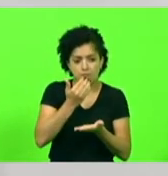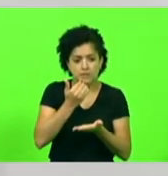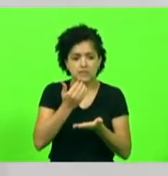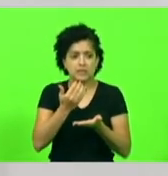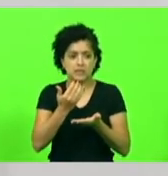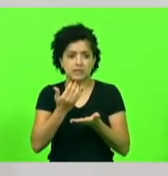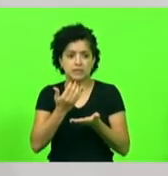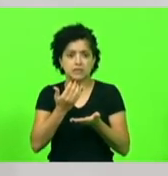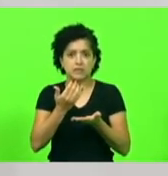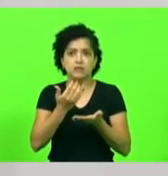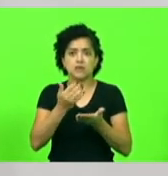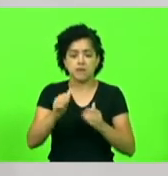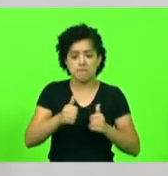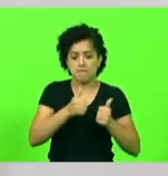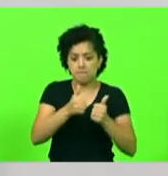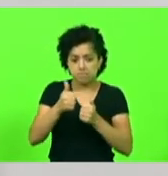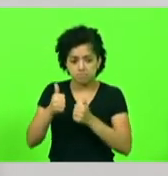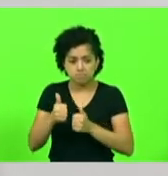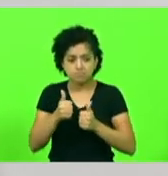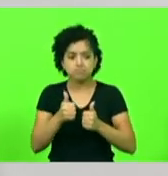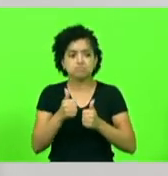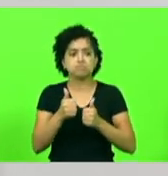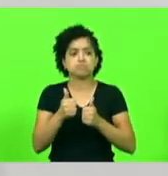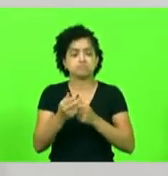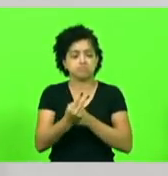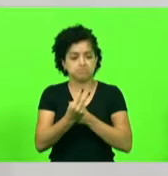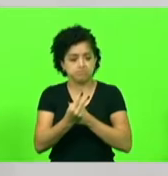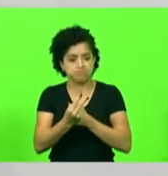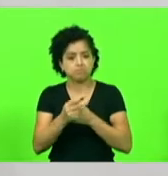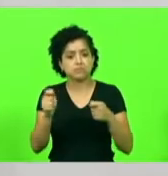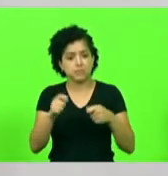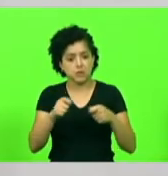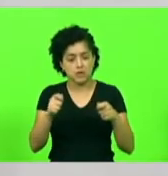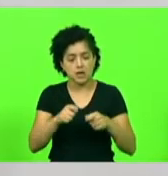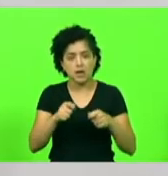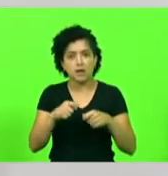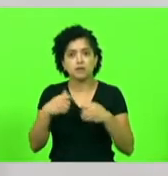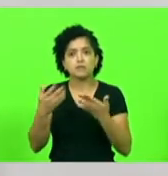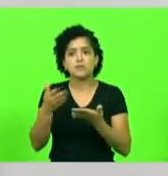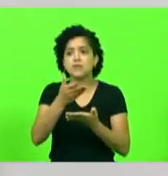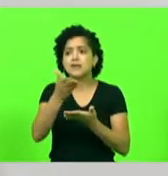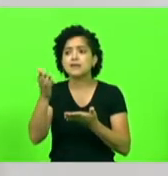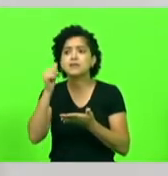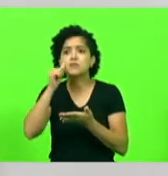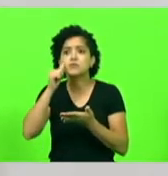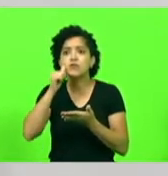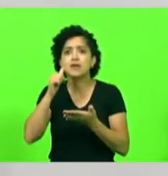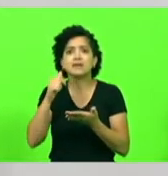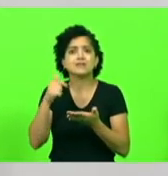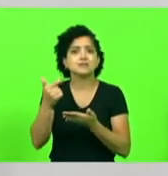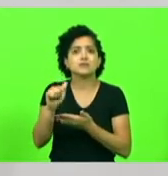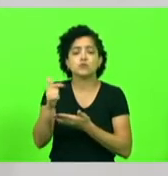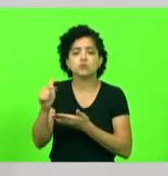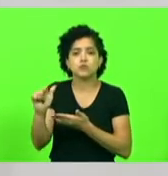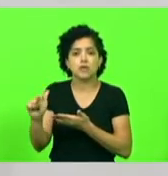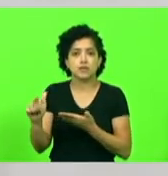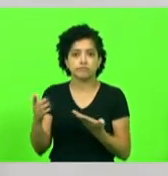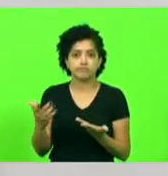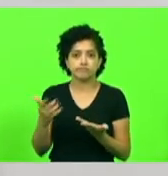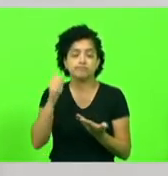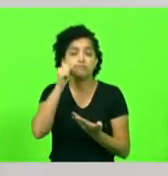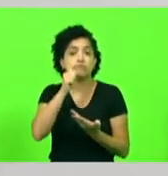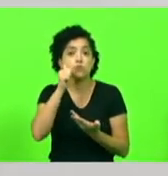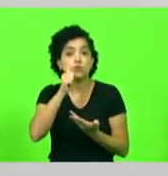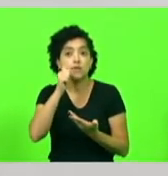a imunidade garantida, eu tenho condições de fazer. E aquelas mulheres que não têm, e aquelas mulheres